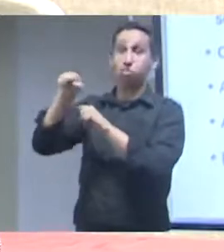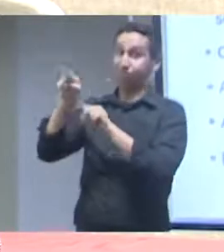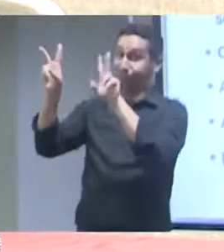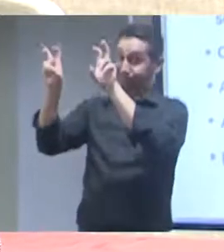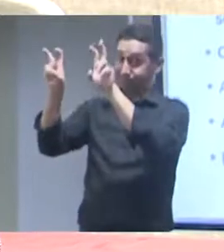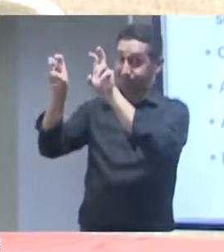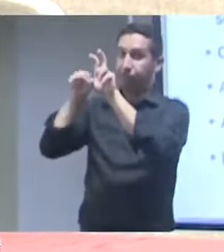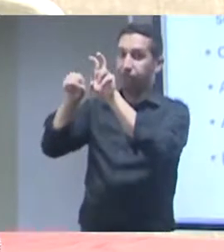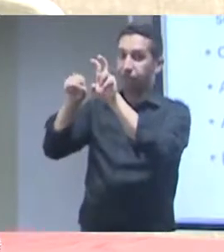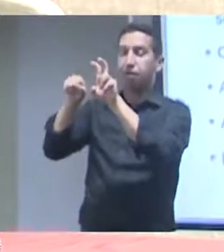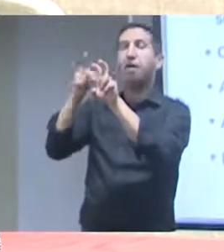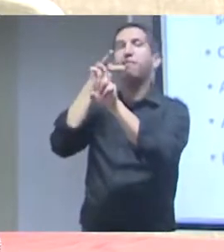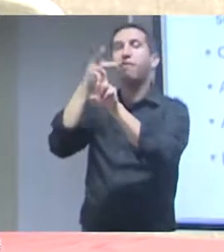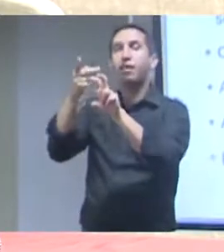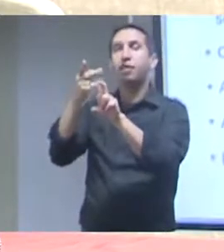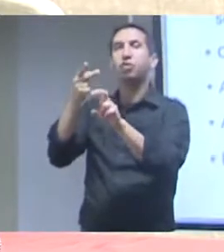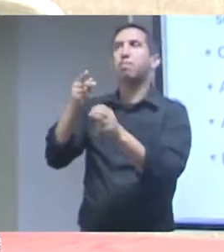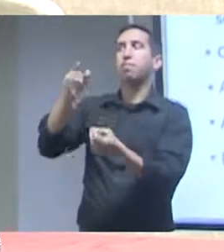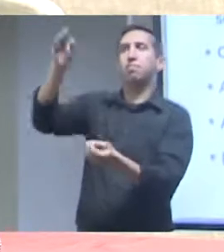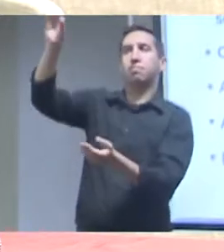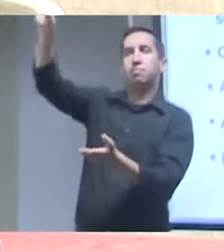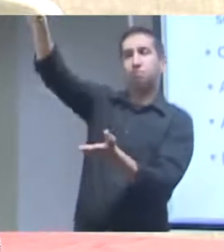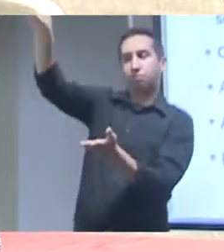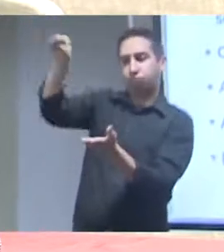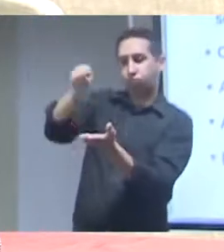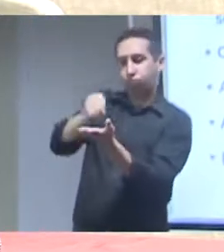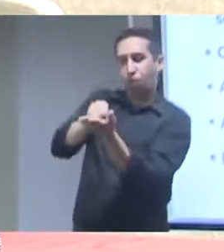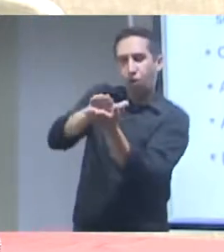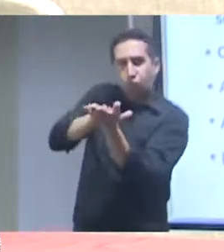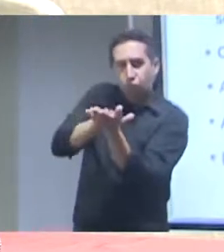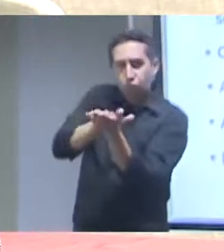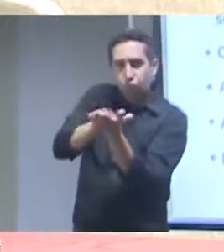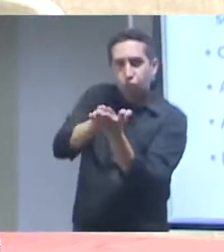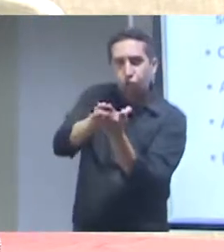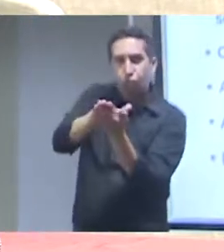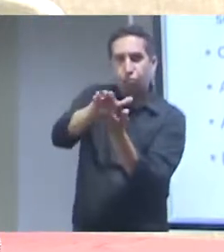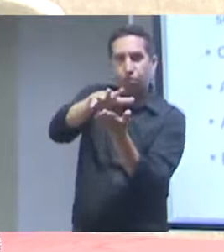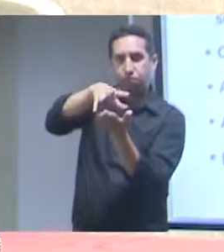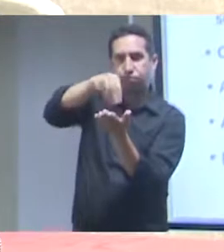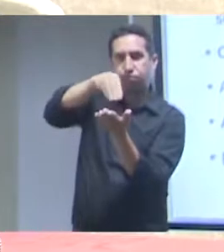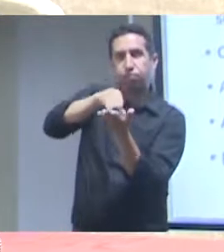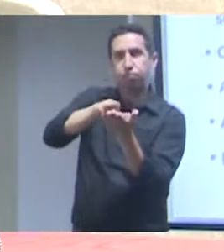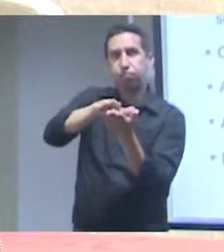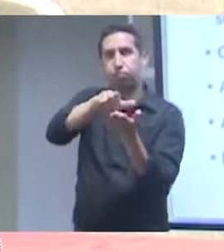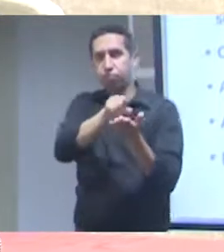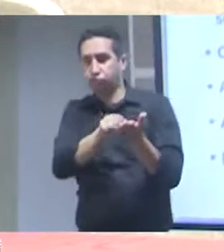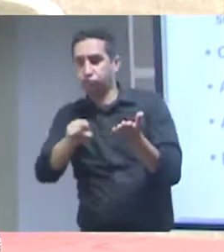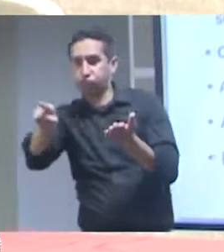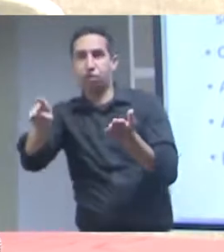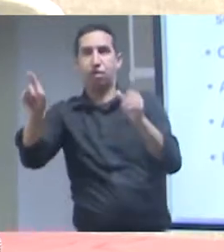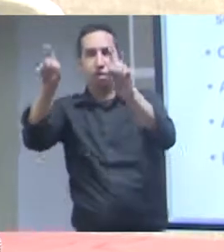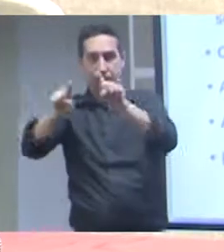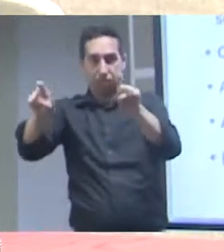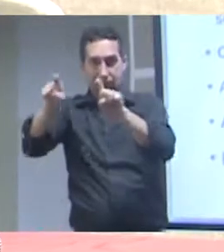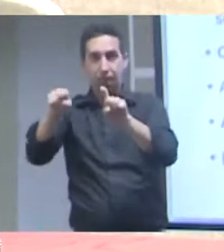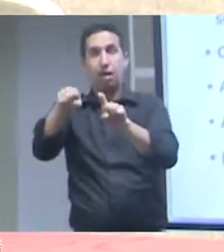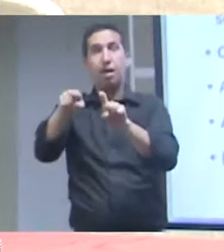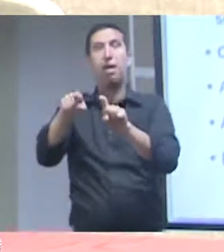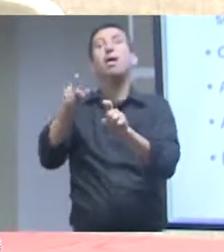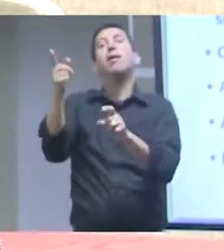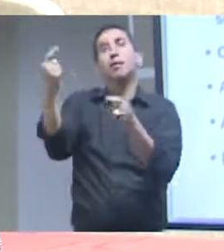ainda que seja uma ferramenta importantíssima para o compartilhamento e abertura de dados, também é uma ferramenta